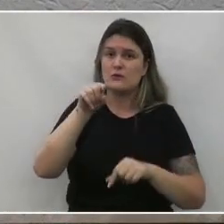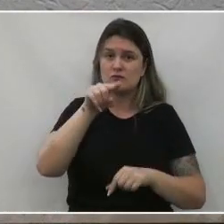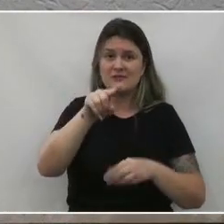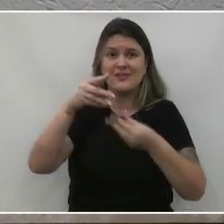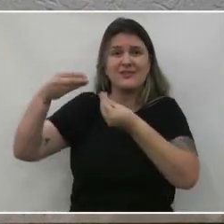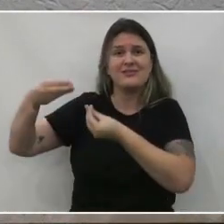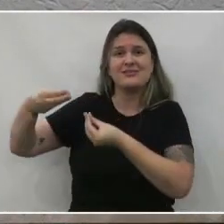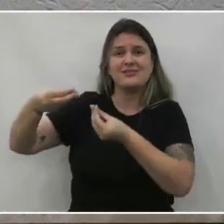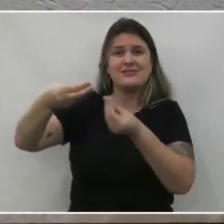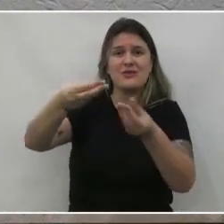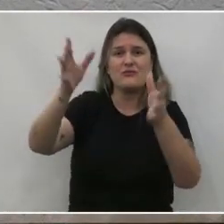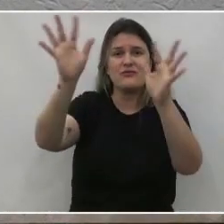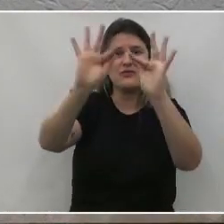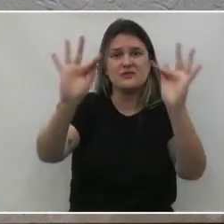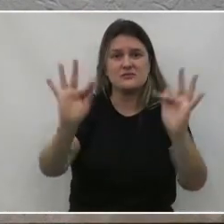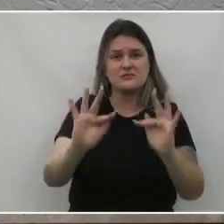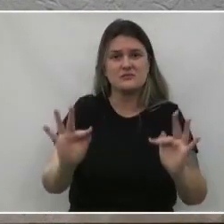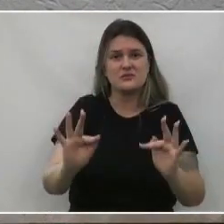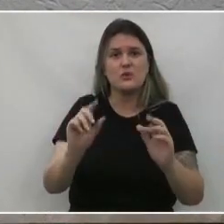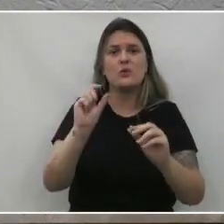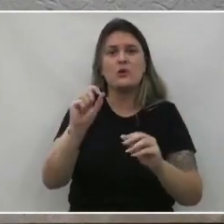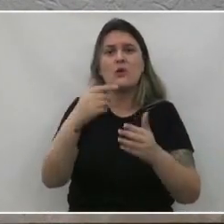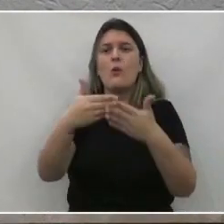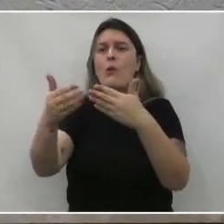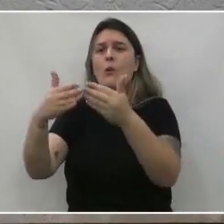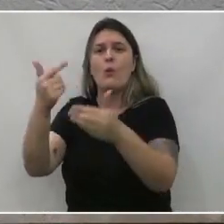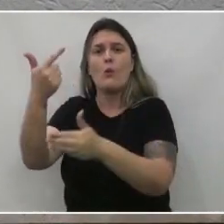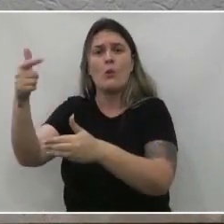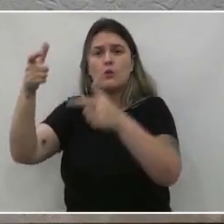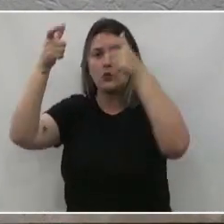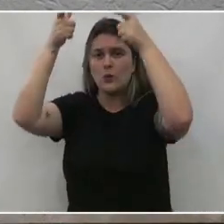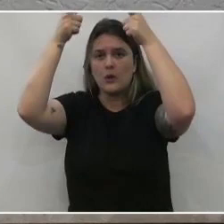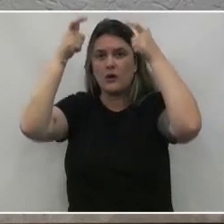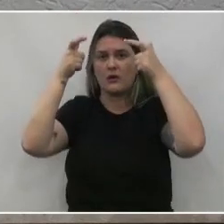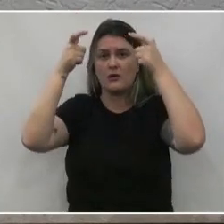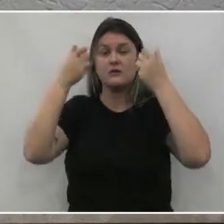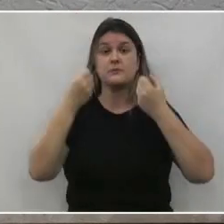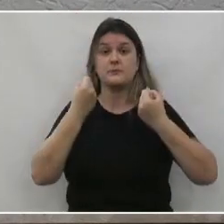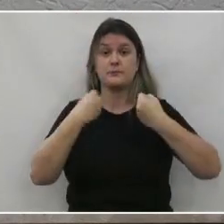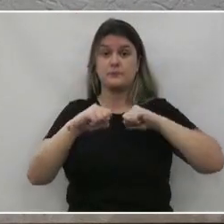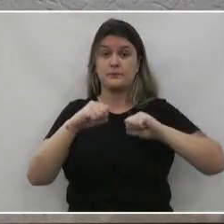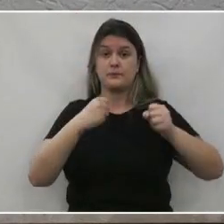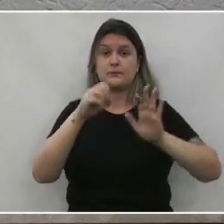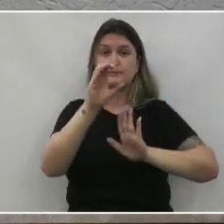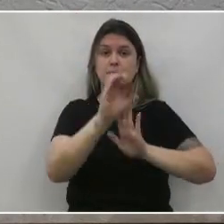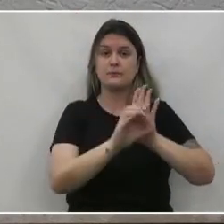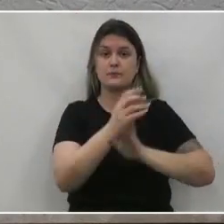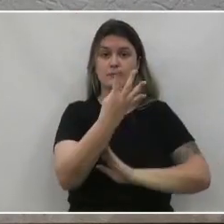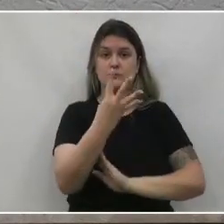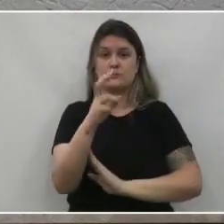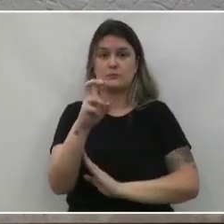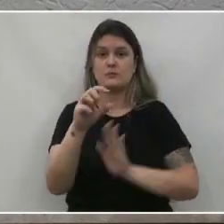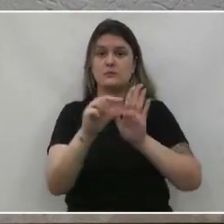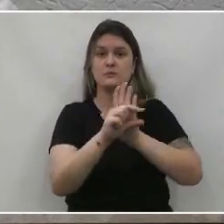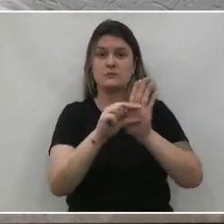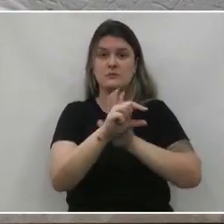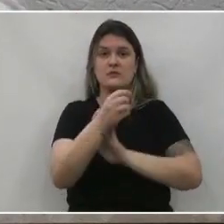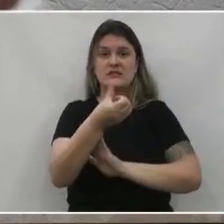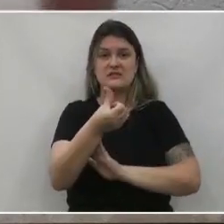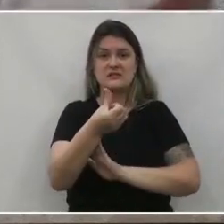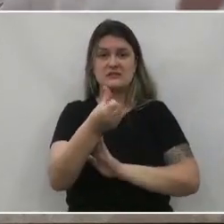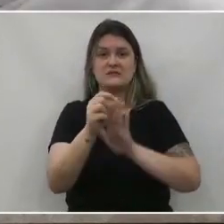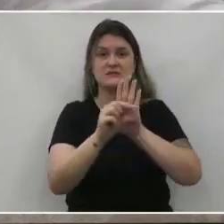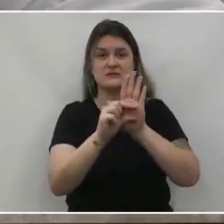felicidade ao Senhor do que a qualquer outro rei. Salmos, capítulo 45, versículos 6